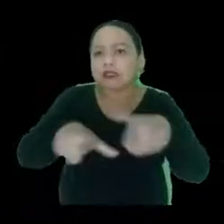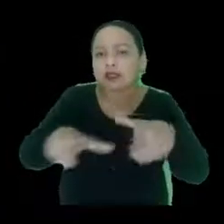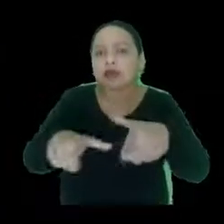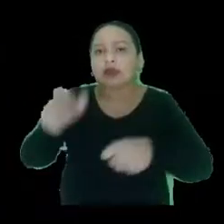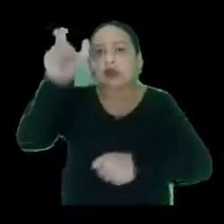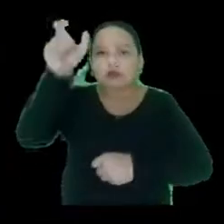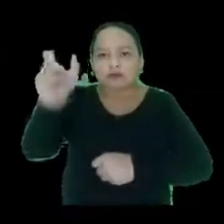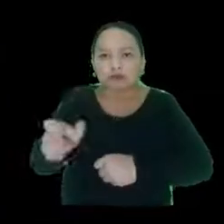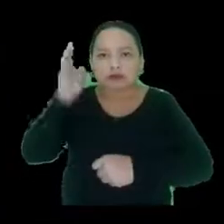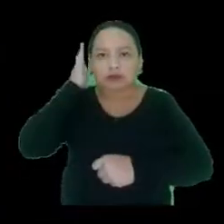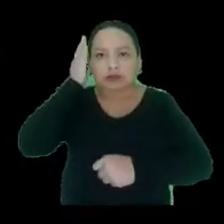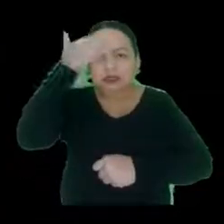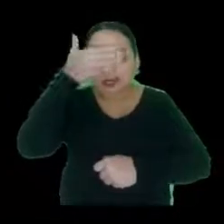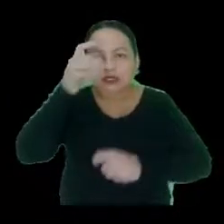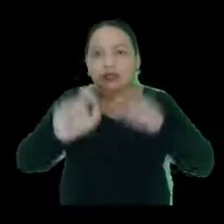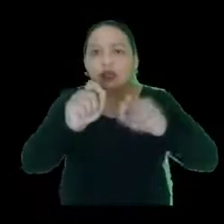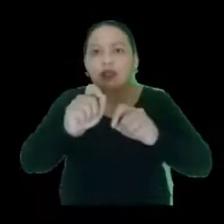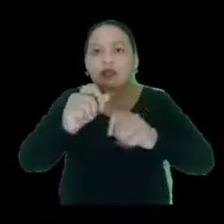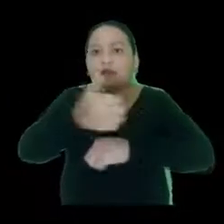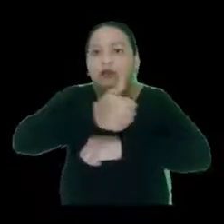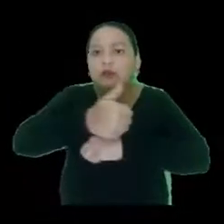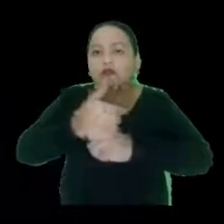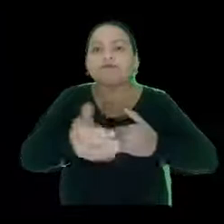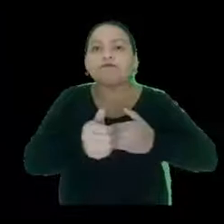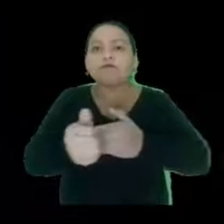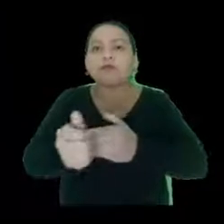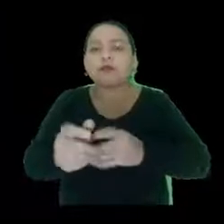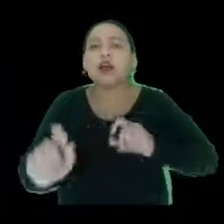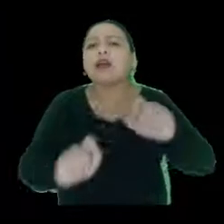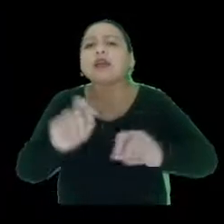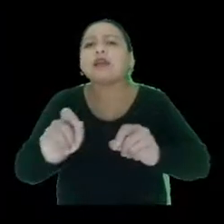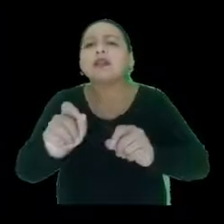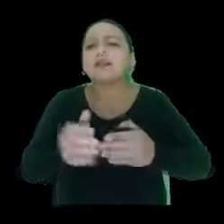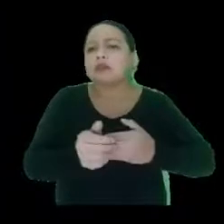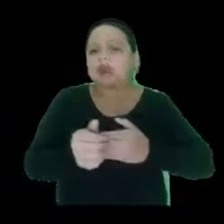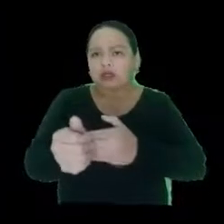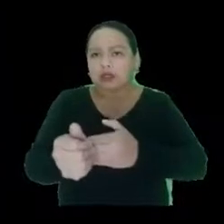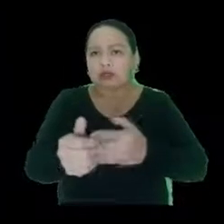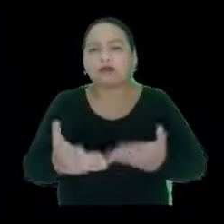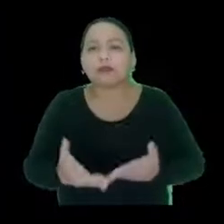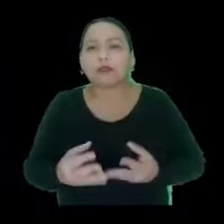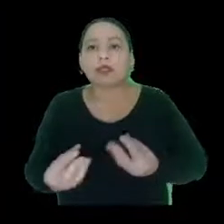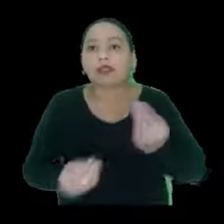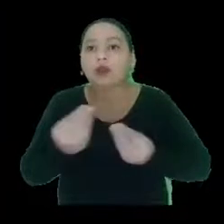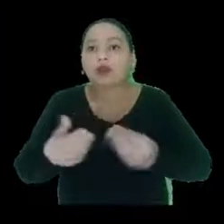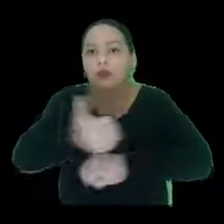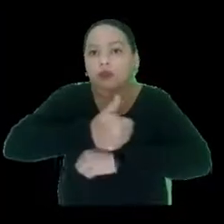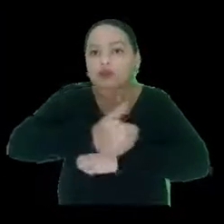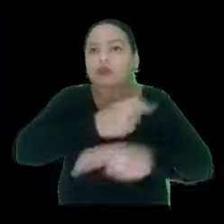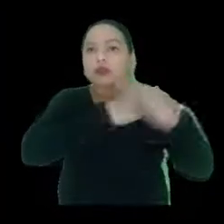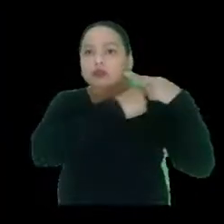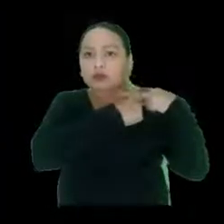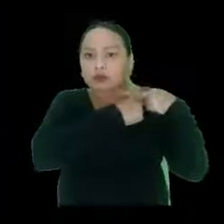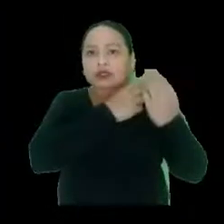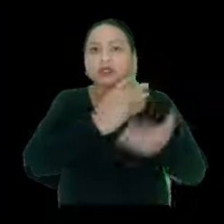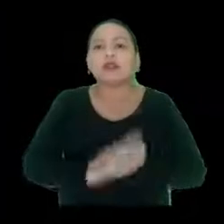adquirida é o guia-intérprete, certo? Quem é, então, o guia-intérprete? Ele é um profissional